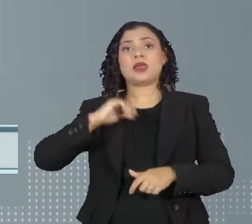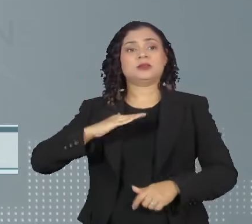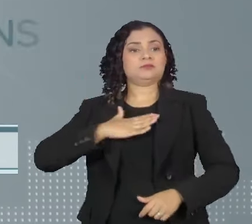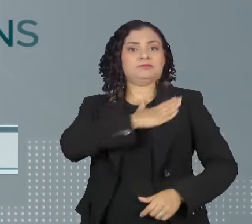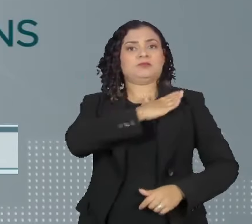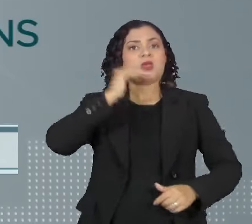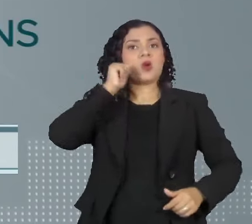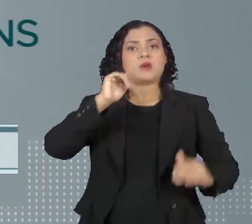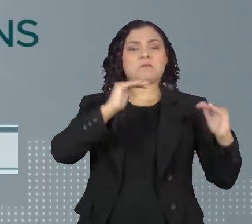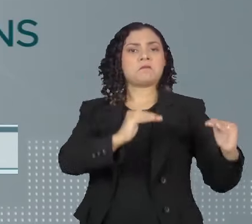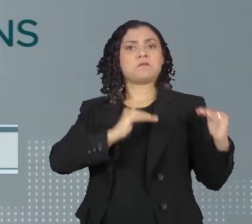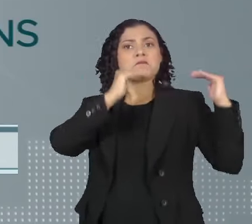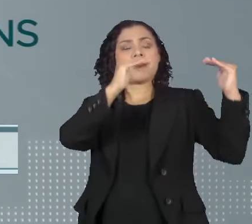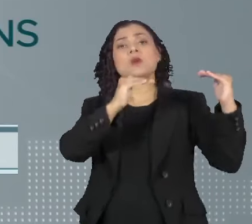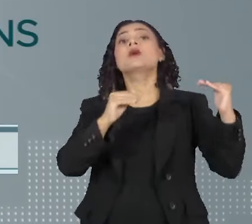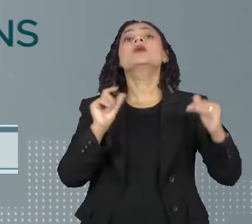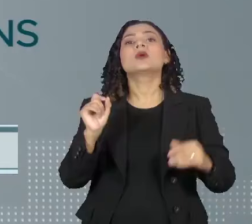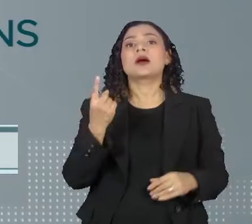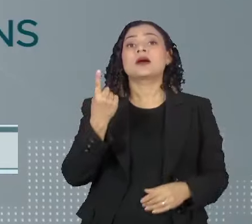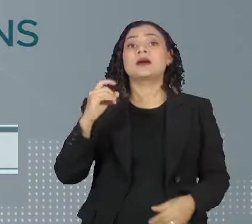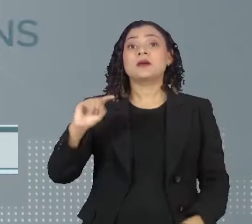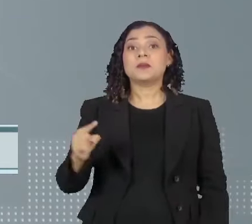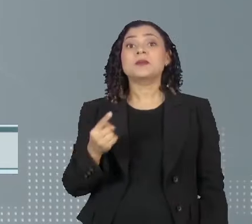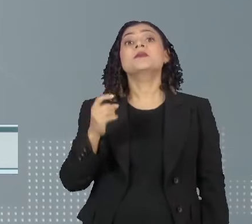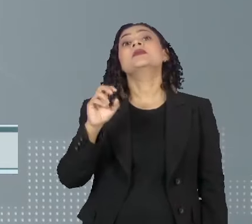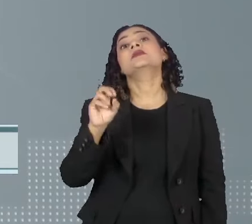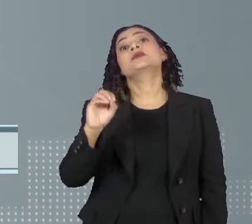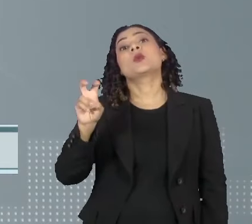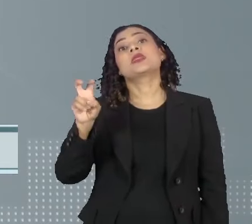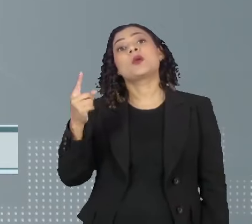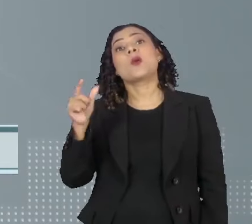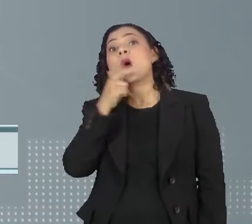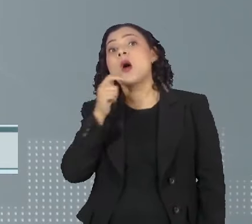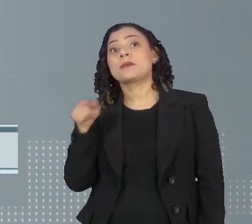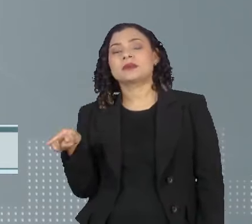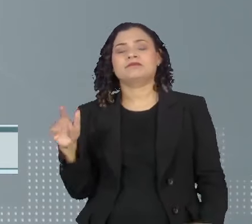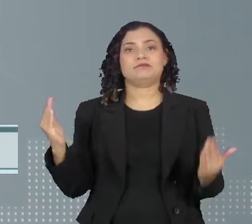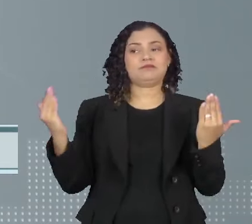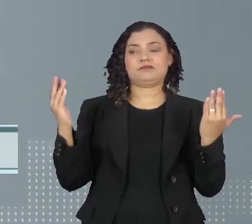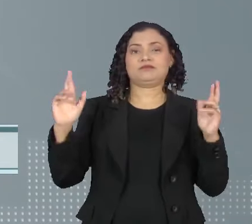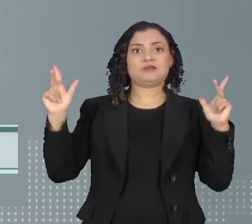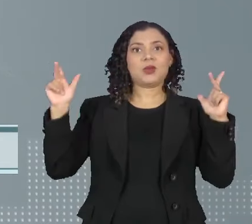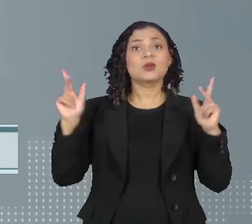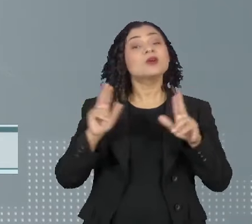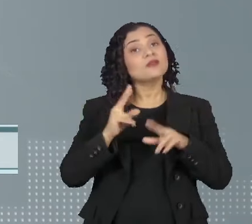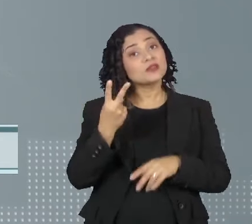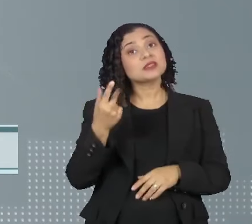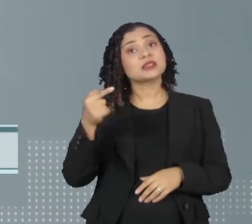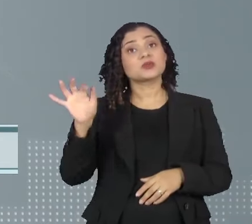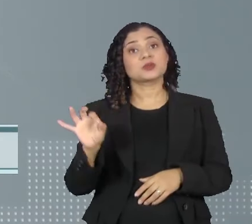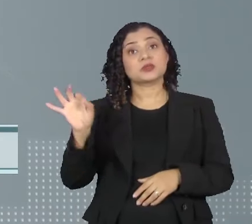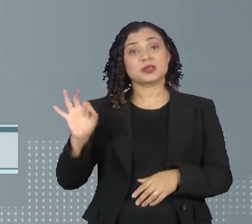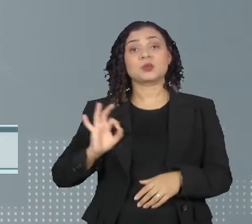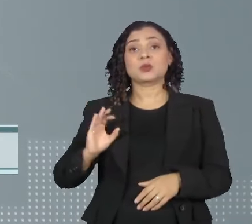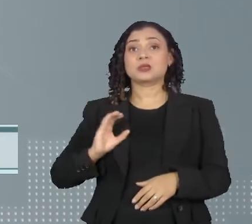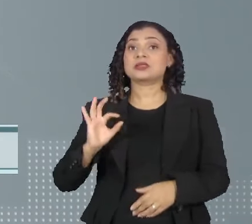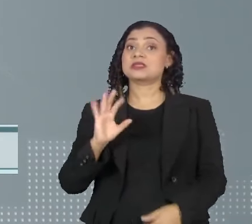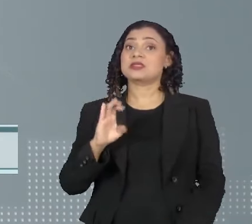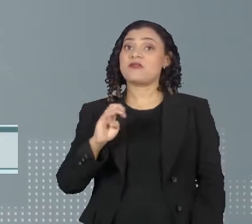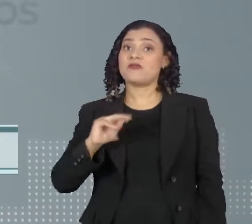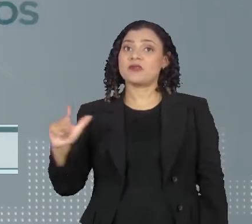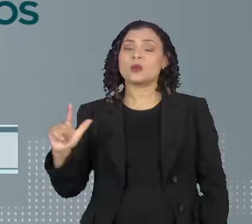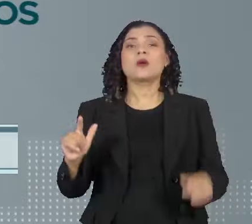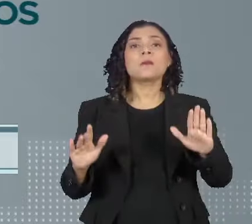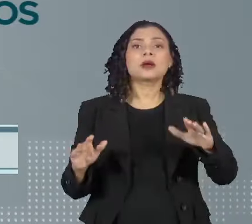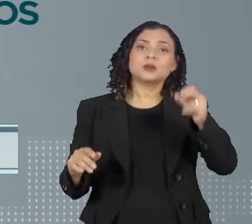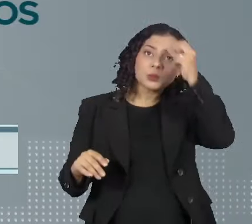no Brasil, ante 1.051 homens. Na Polícia Civil, o índice é de 27%, mas volta a cair nas